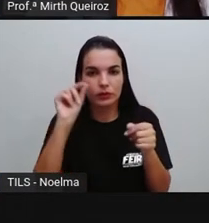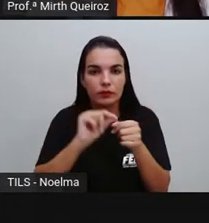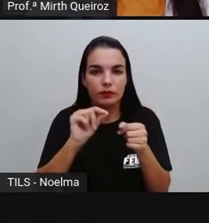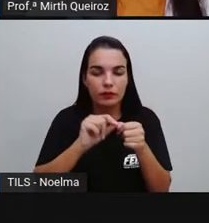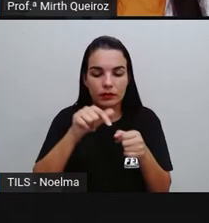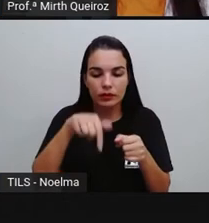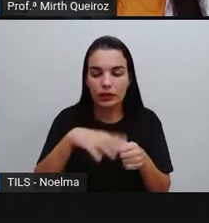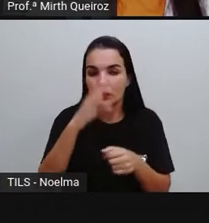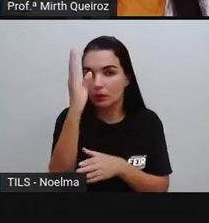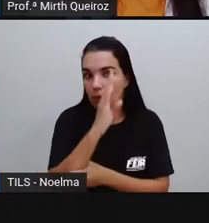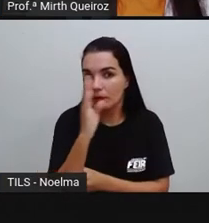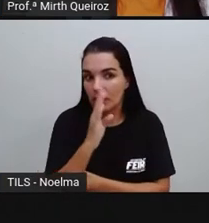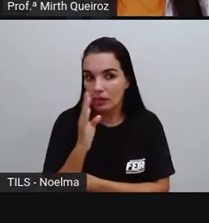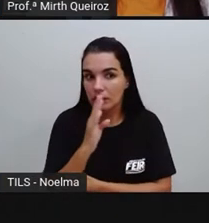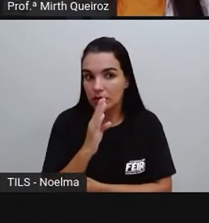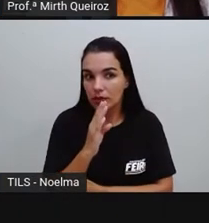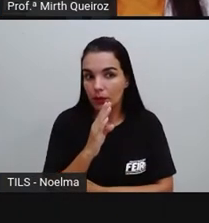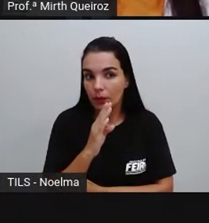no Brasil,